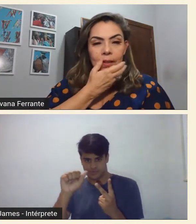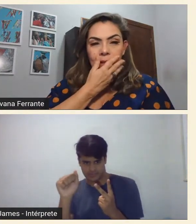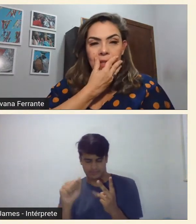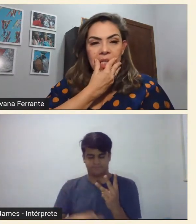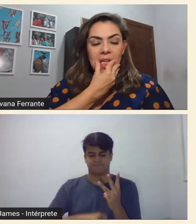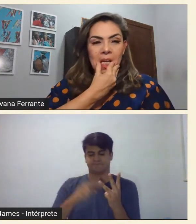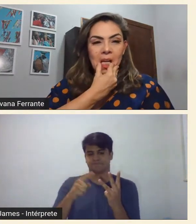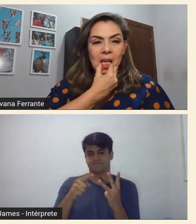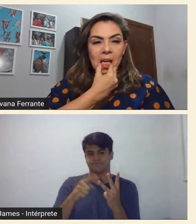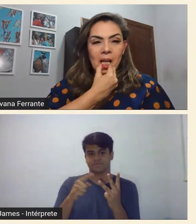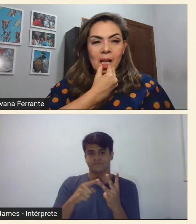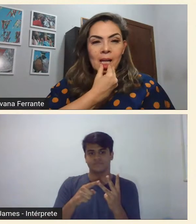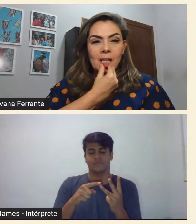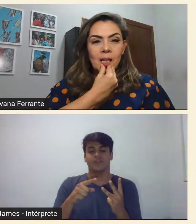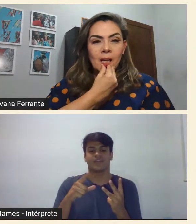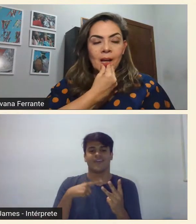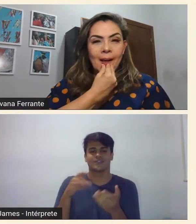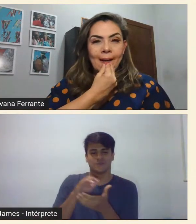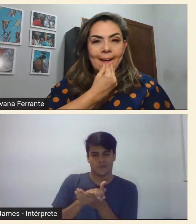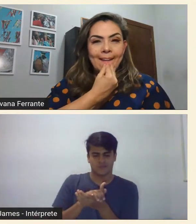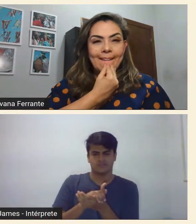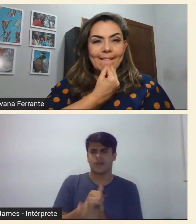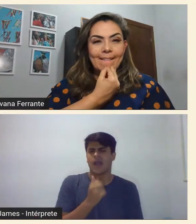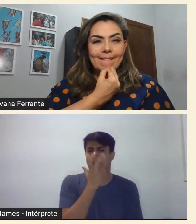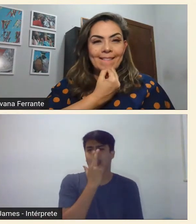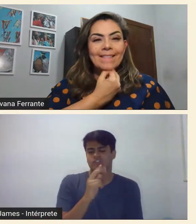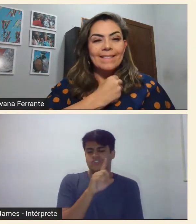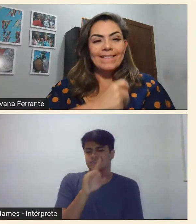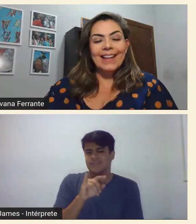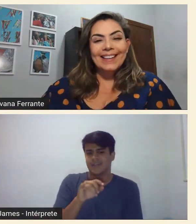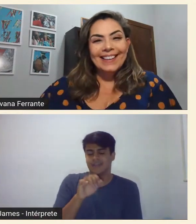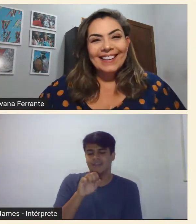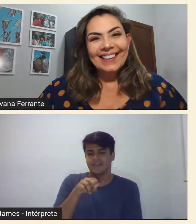Aita foi ou poderia ter sido vista